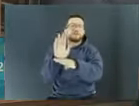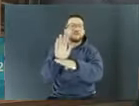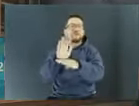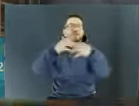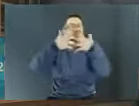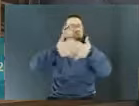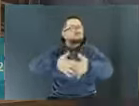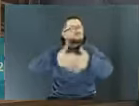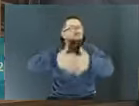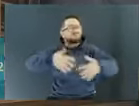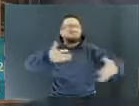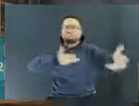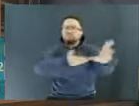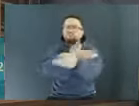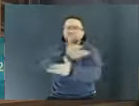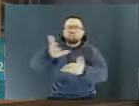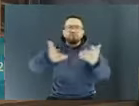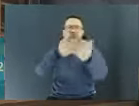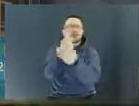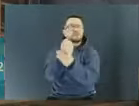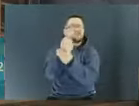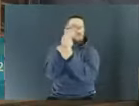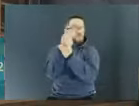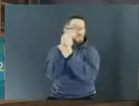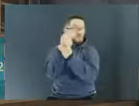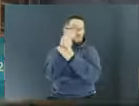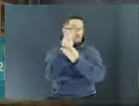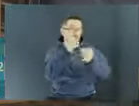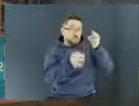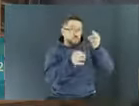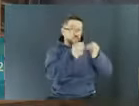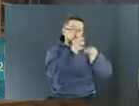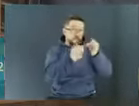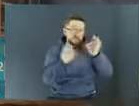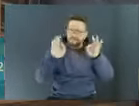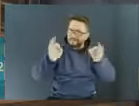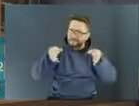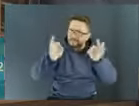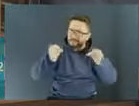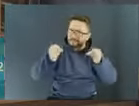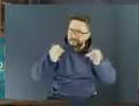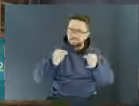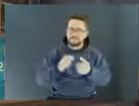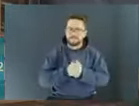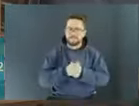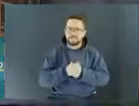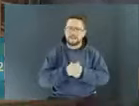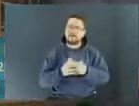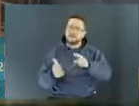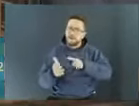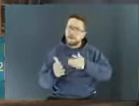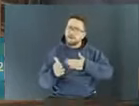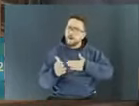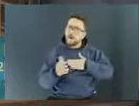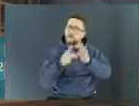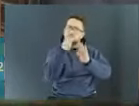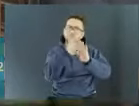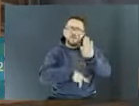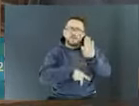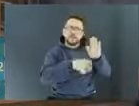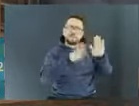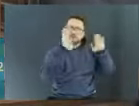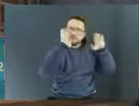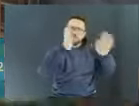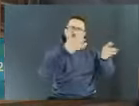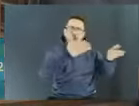com uma segurança jurídica, por exemplo. Eu trago aqui um projeto que tramita nessa casa, já passou por algumas comissões, como a CCJ, por